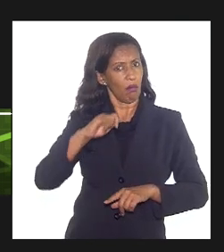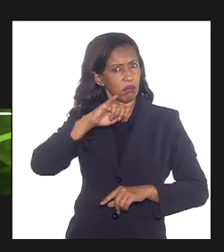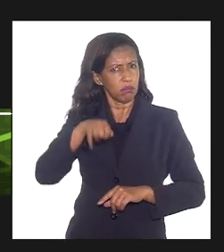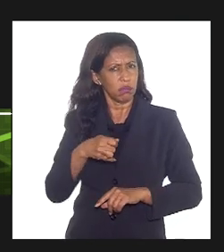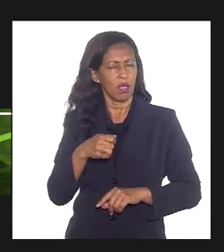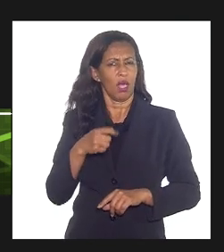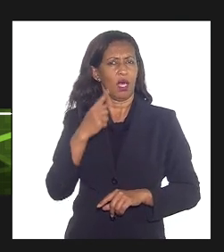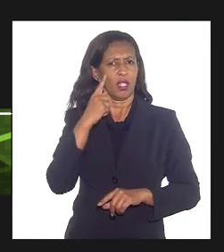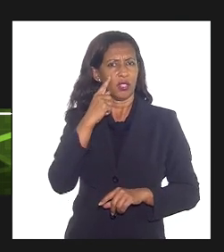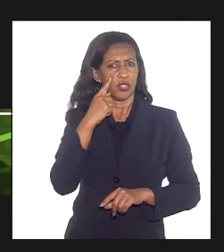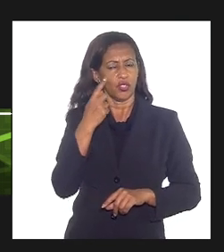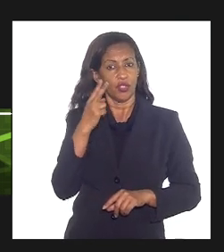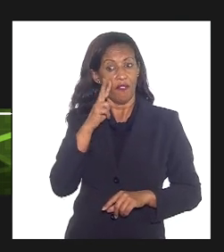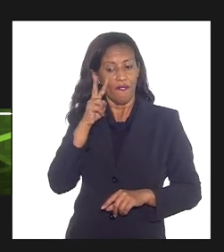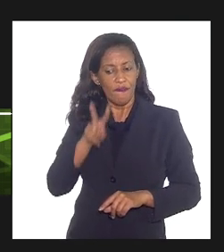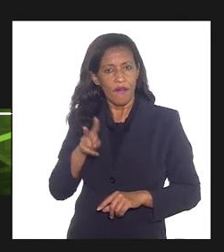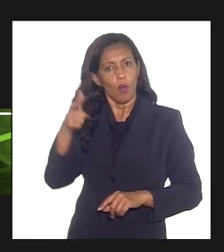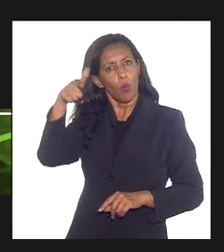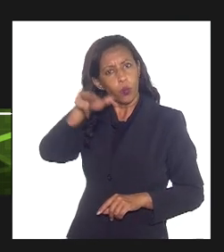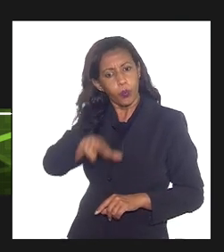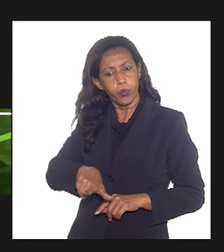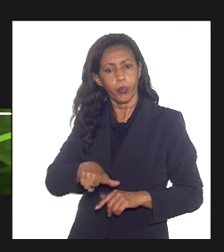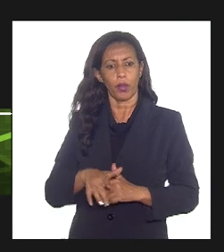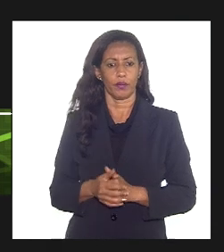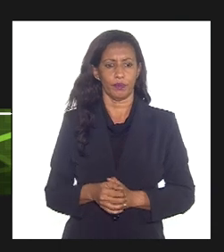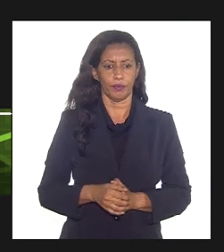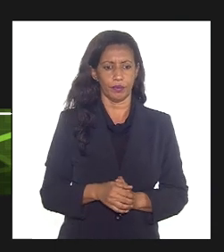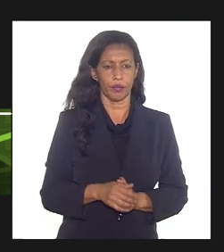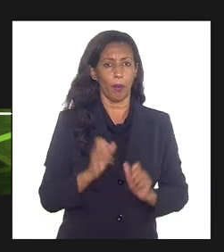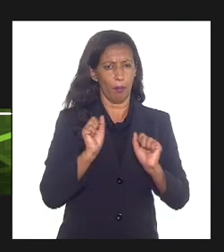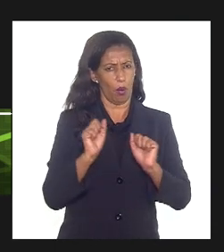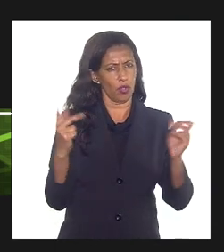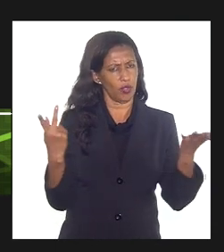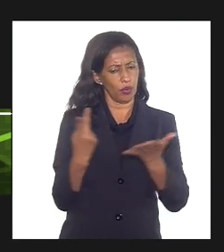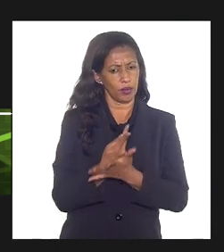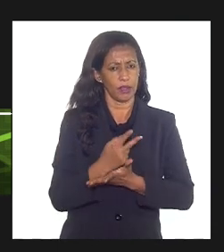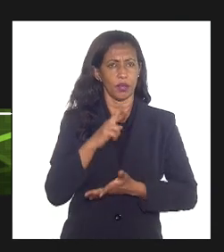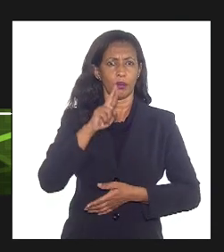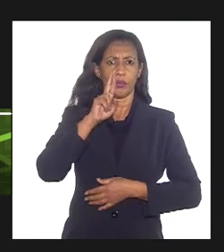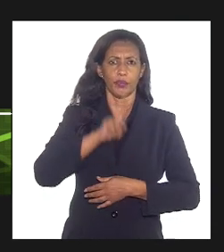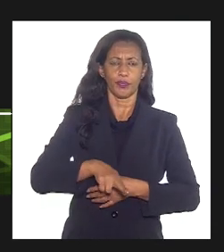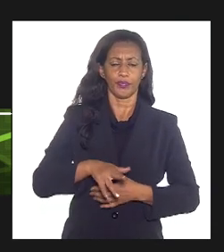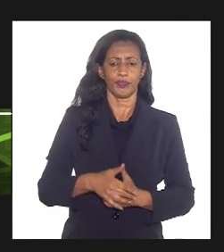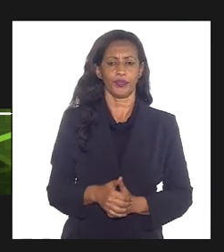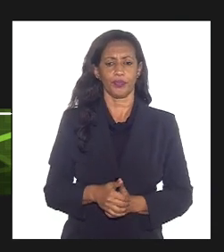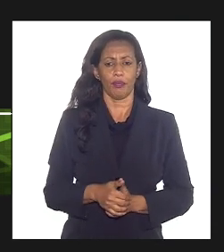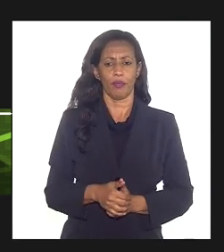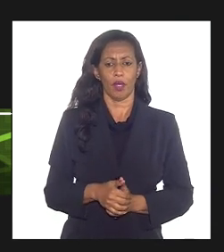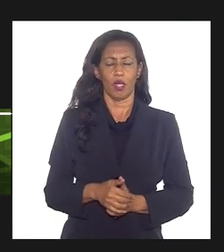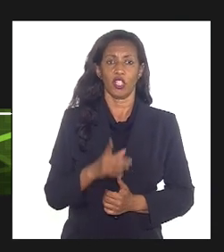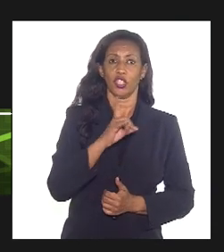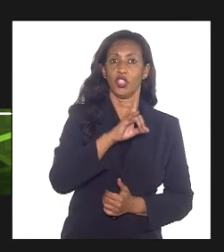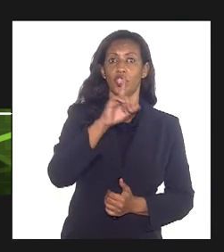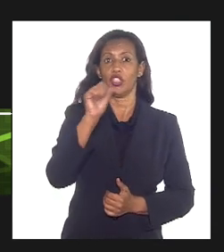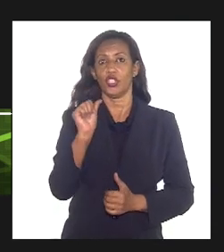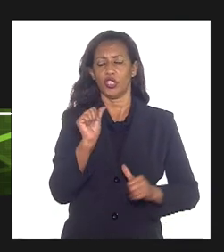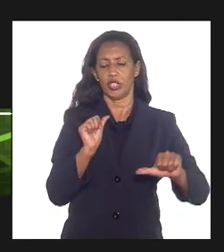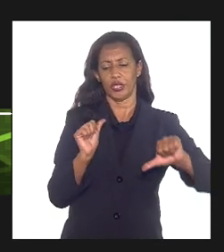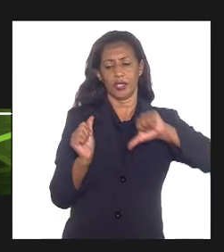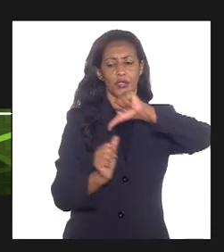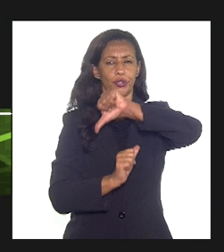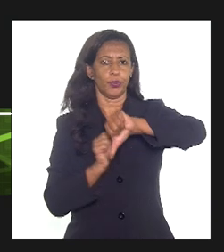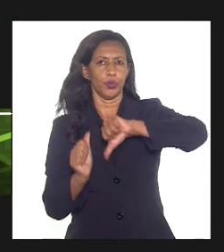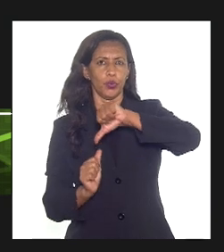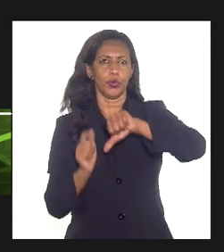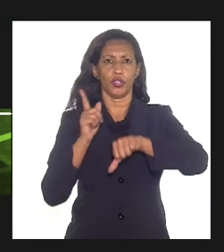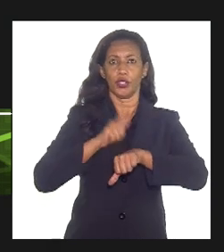provisão de abandono, isso pode acontecer em razão da revisão de datas, de vida útil,